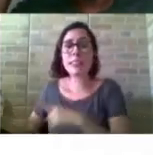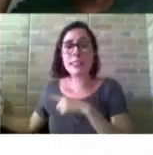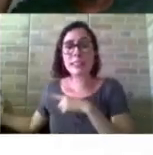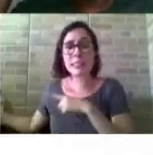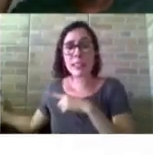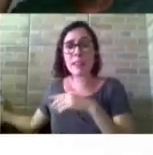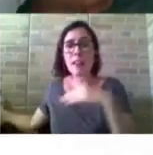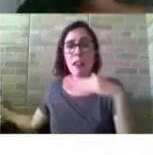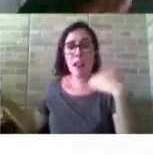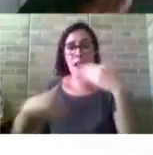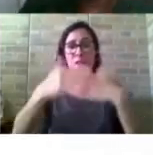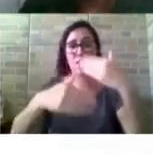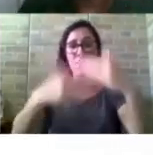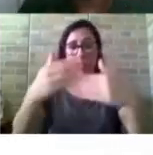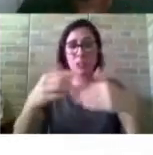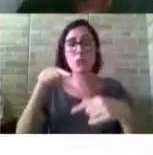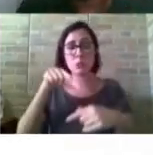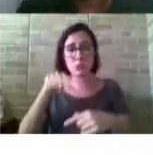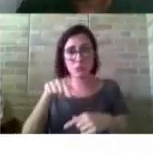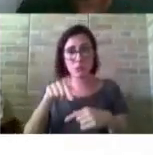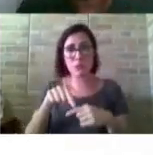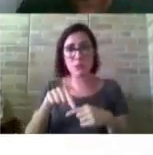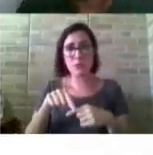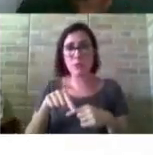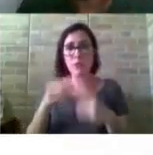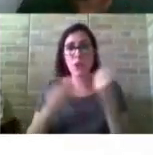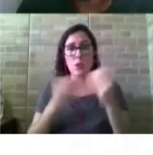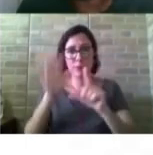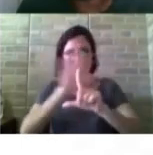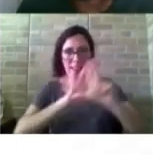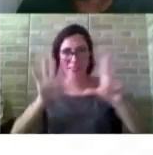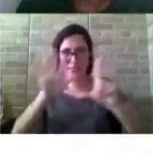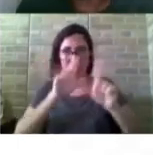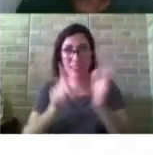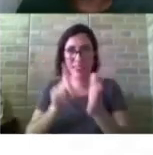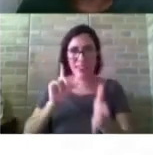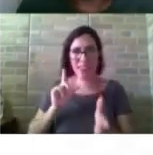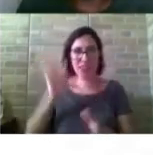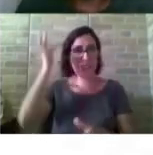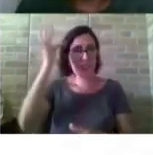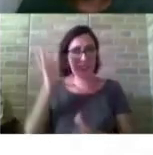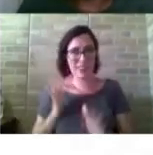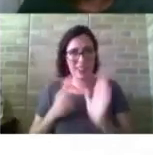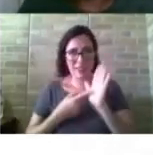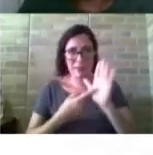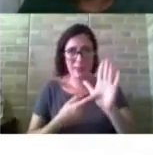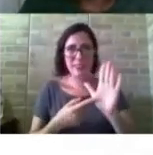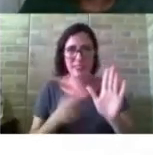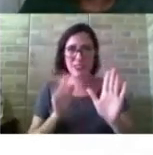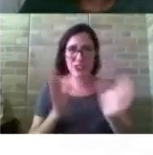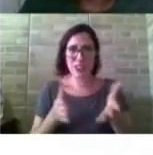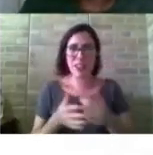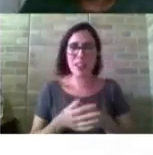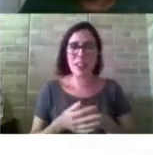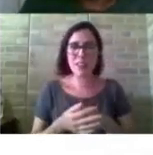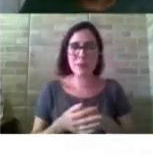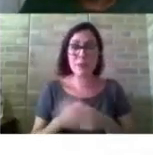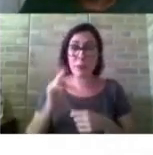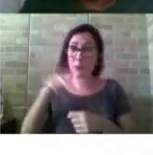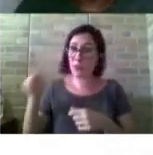de aprendizagem, como a professora Fernanda apresentou aqui, foram utilizadas por professores,